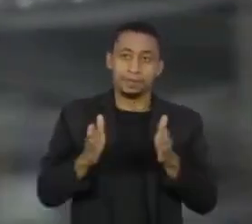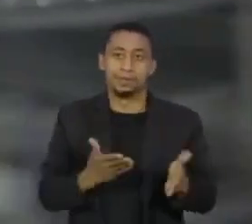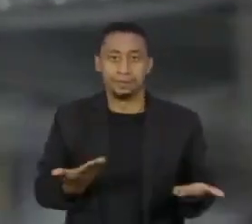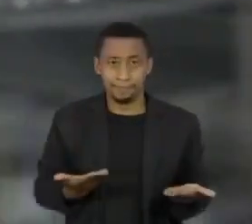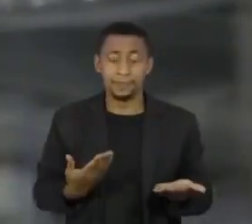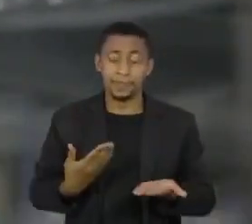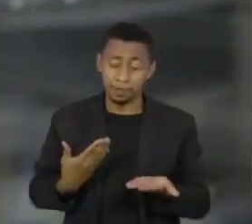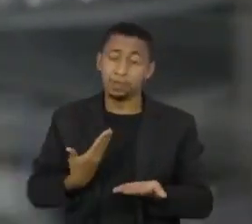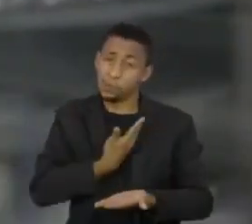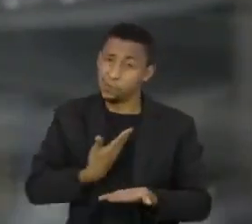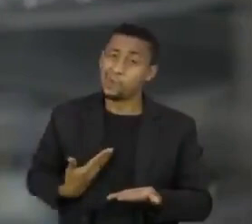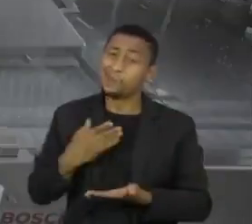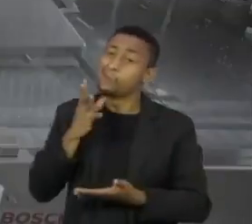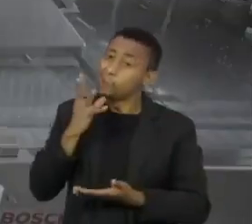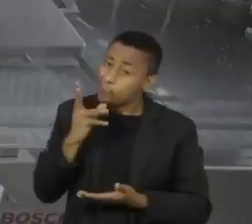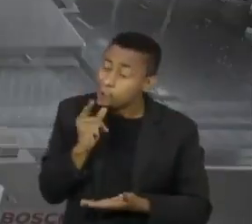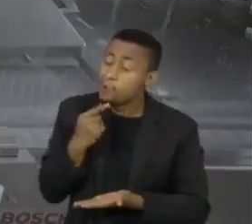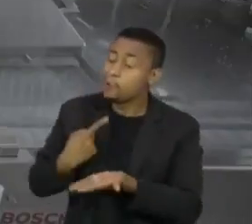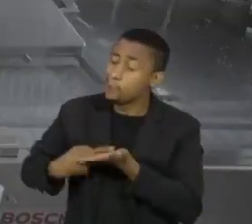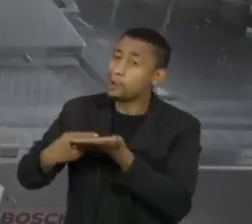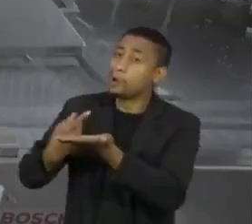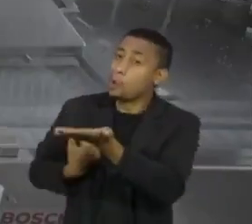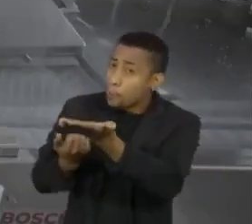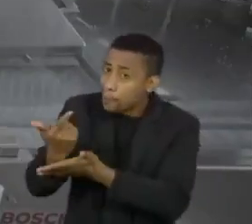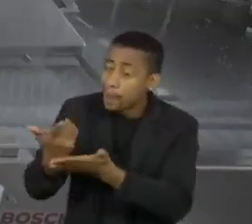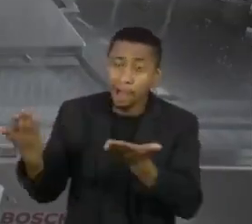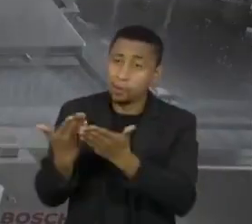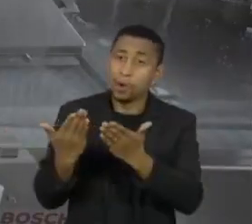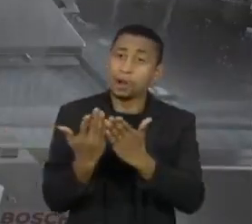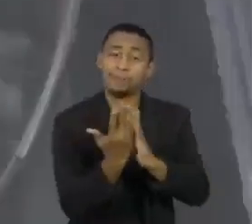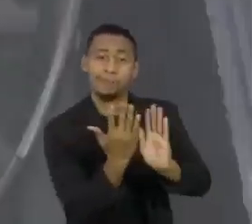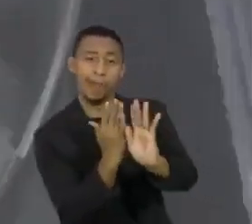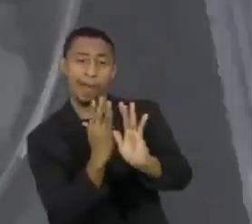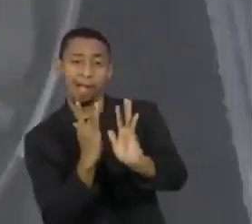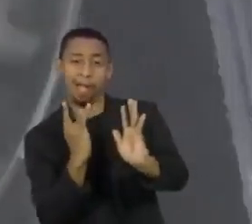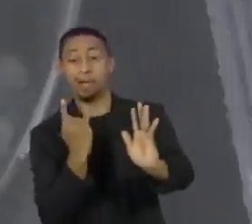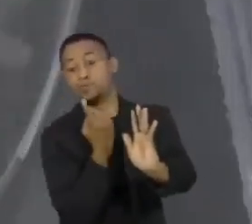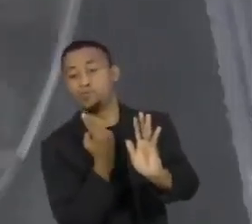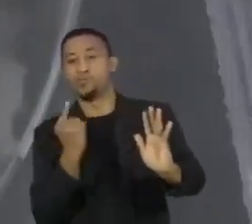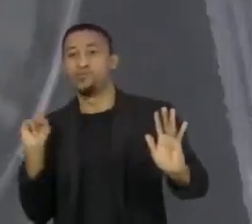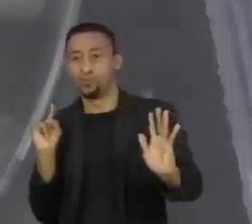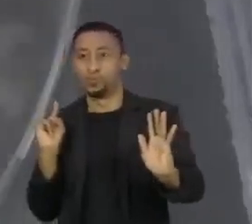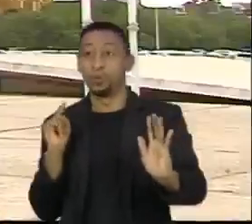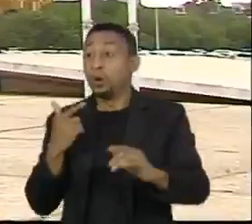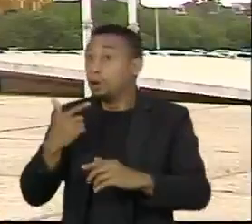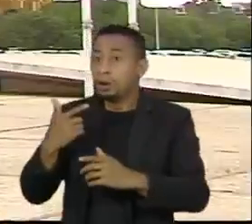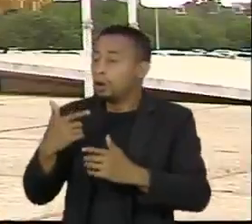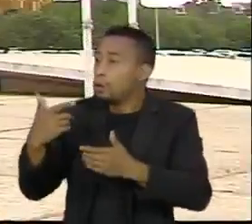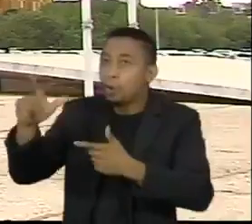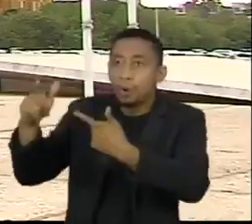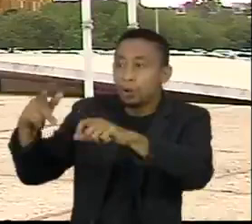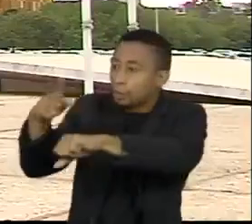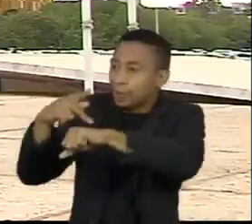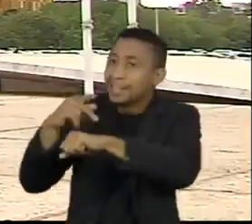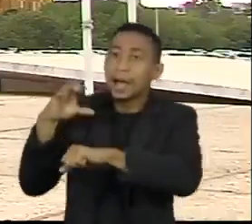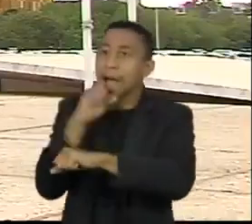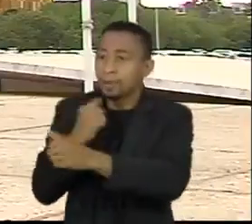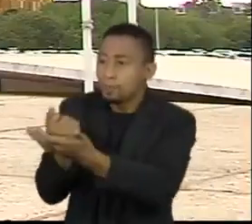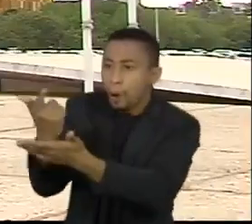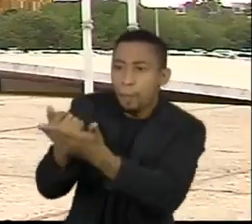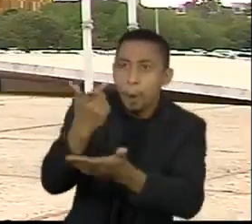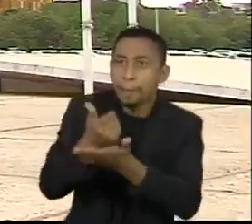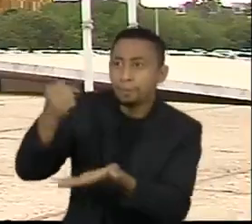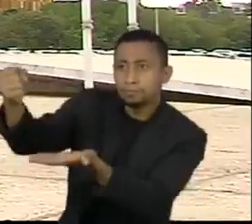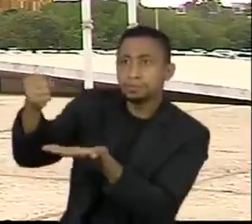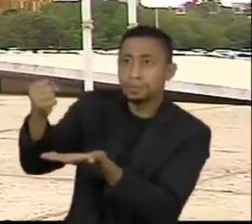contratos com os laboratórios e se encontra agora no fim da fila, atrás dos países que agiram rápido. O Supremo Tribunal Federal deu